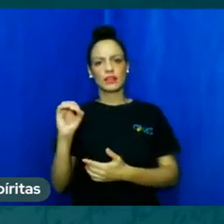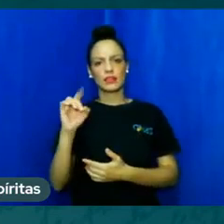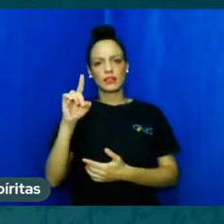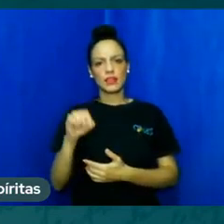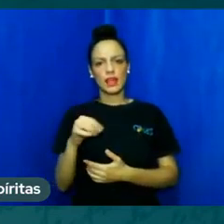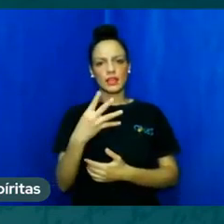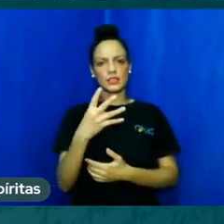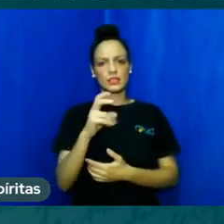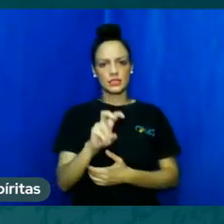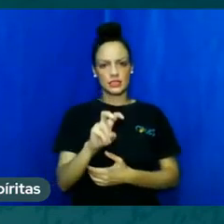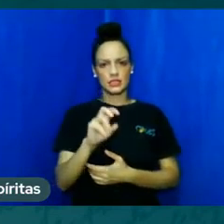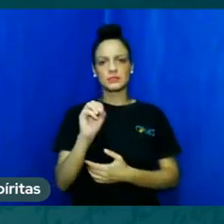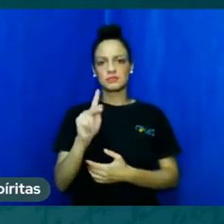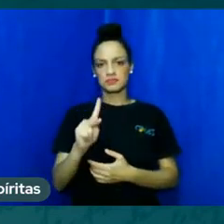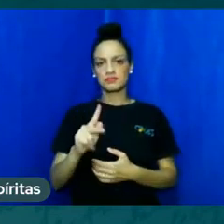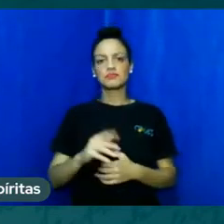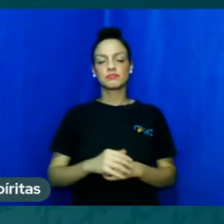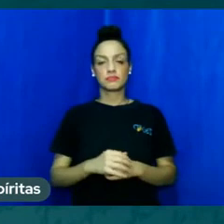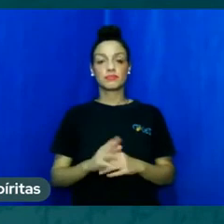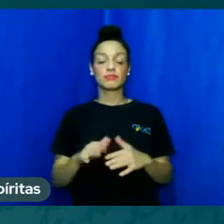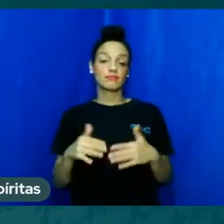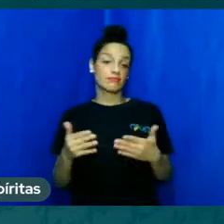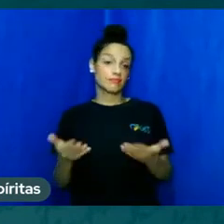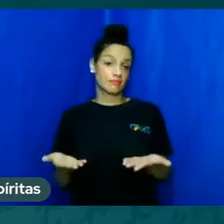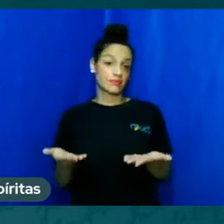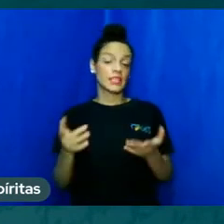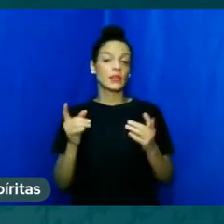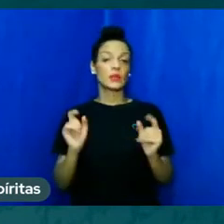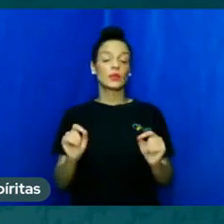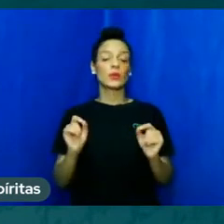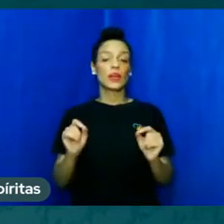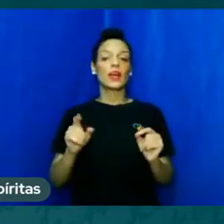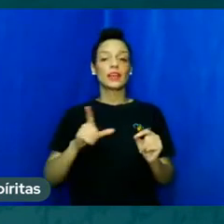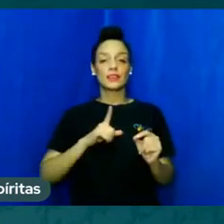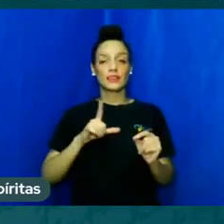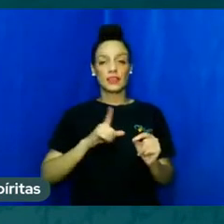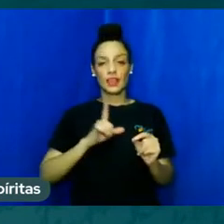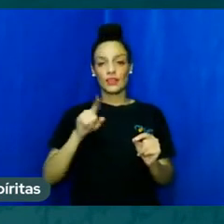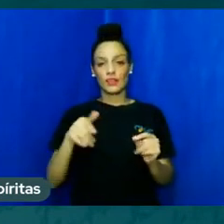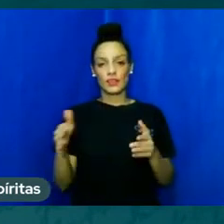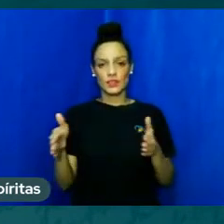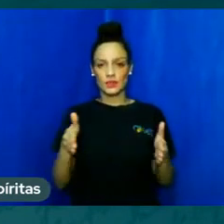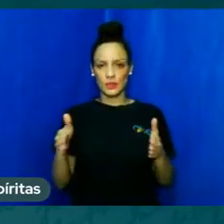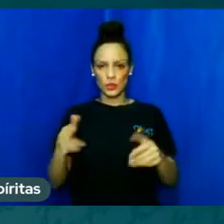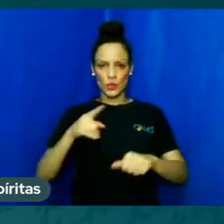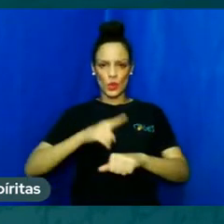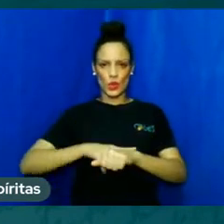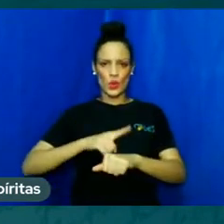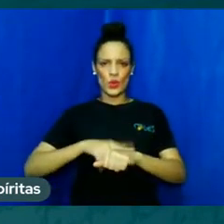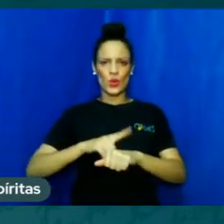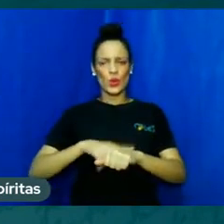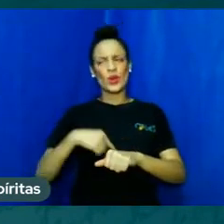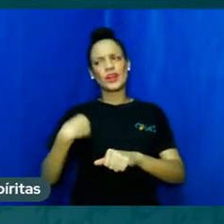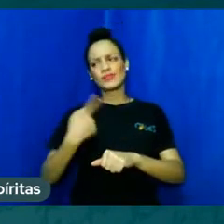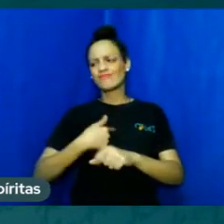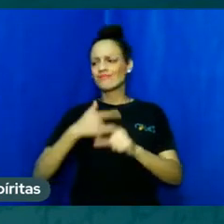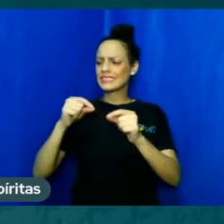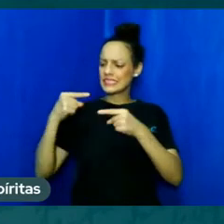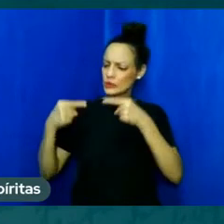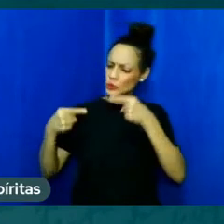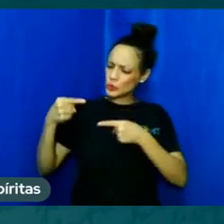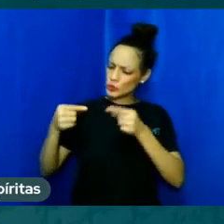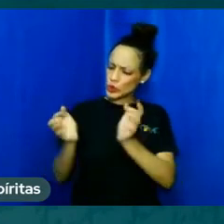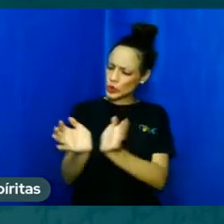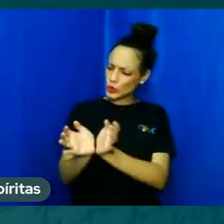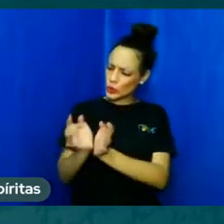fechar. Então, nós colocamos esse horário, inclusive, examinamos muito, discutimos, porque tem muitos